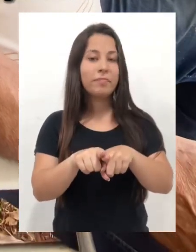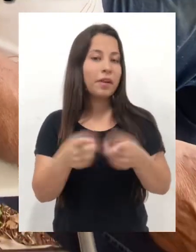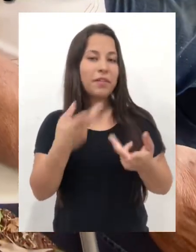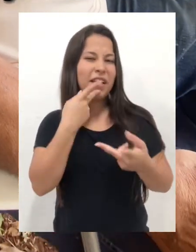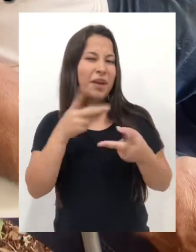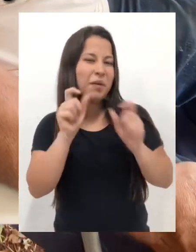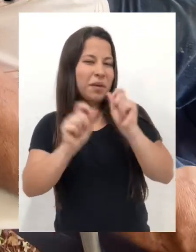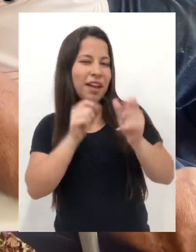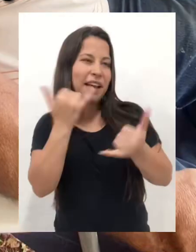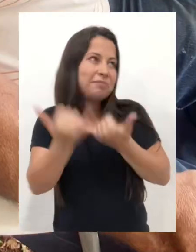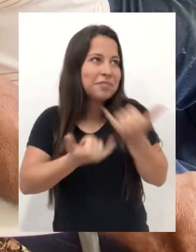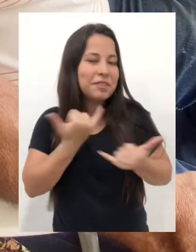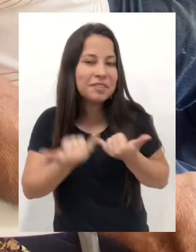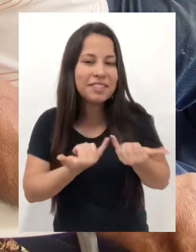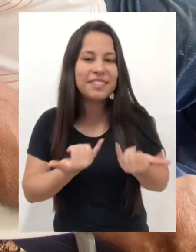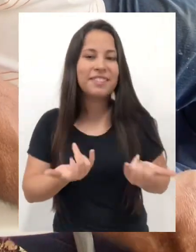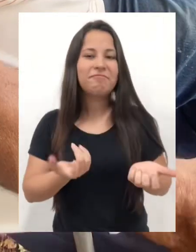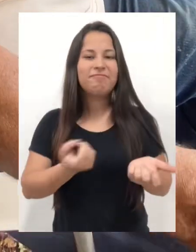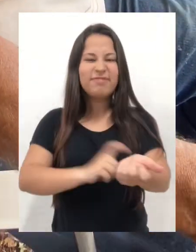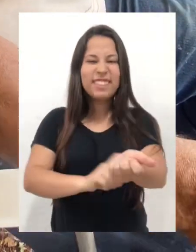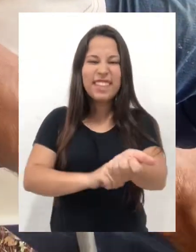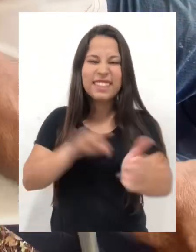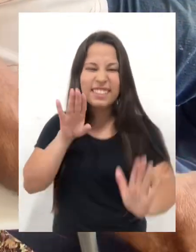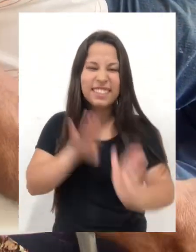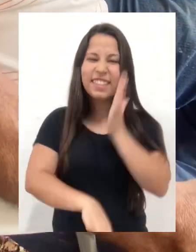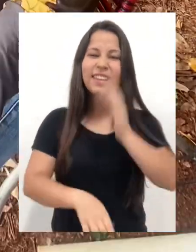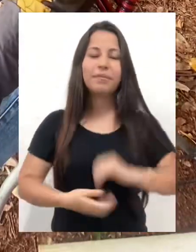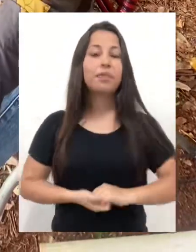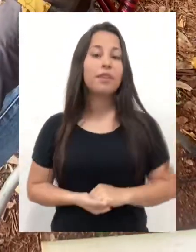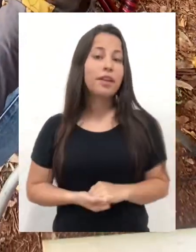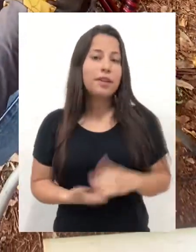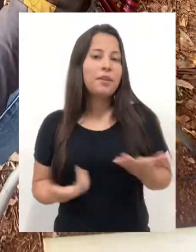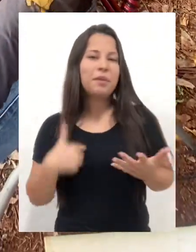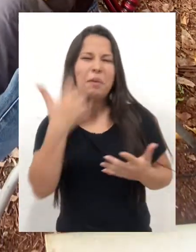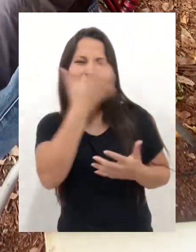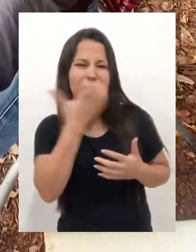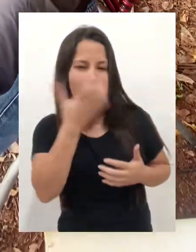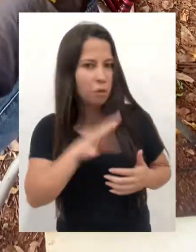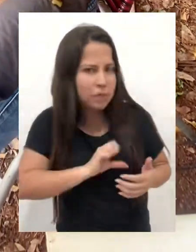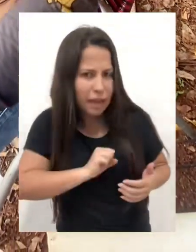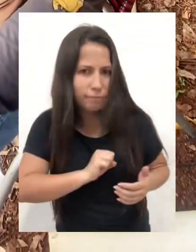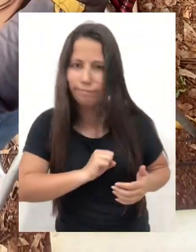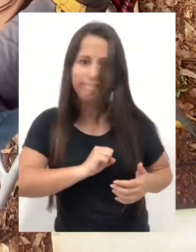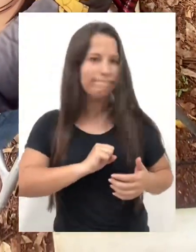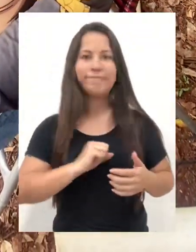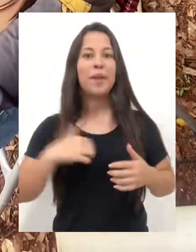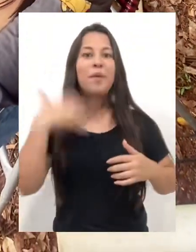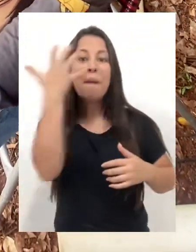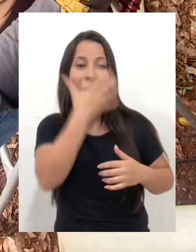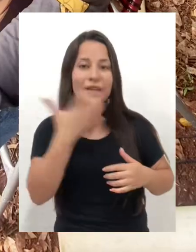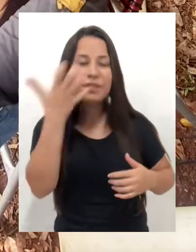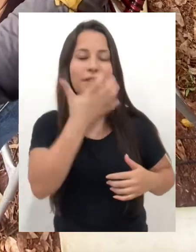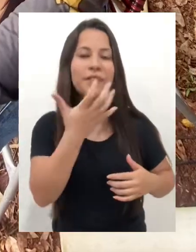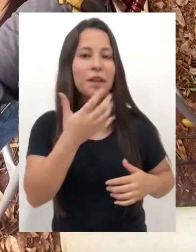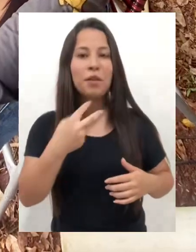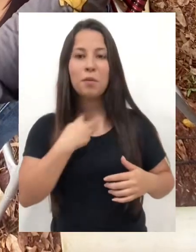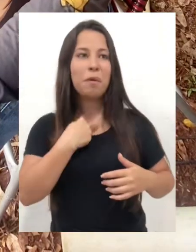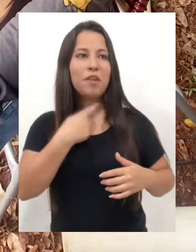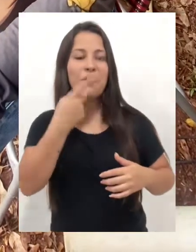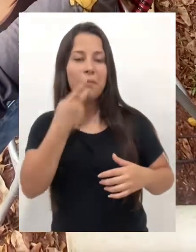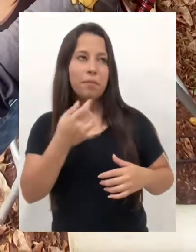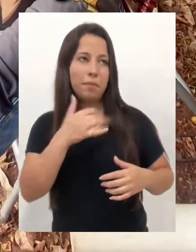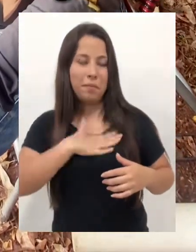vamos falar, descontração, né? Tirar um estresse. Assim, eu sou apaixonado, não gosto, sou apaixonado. Não pode,